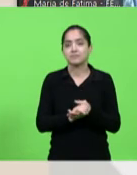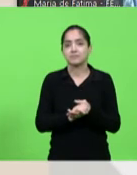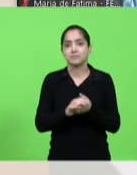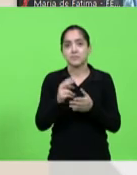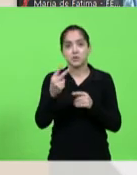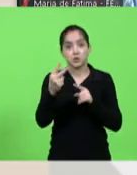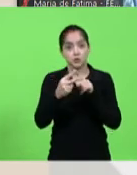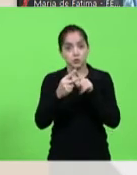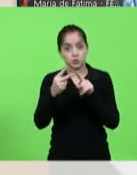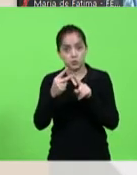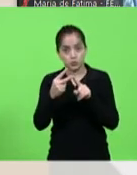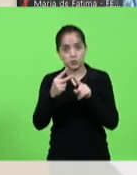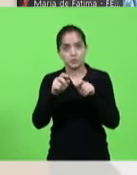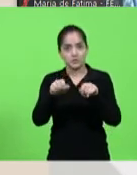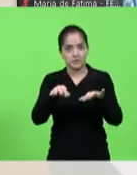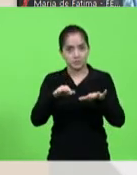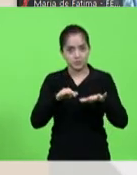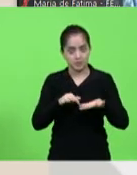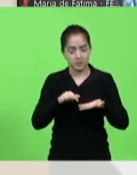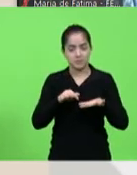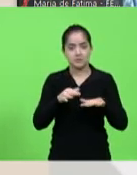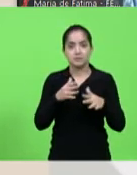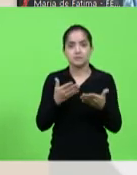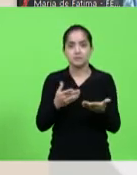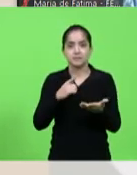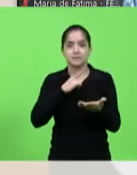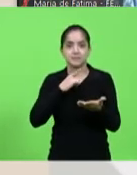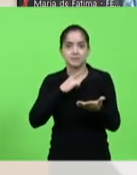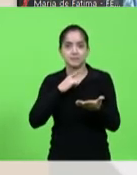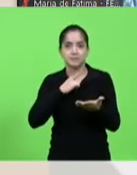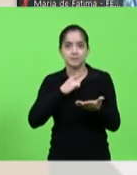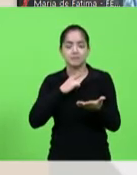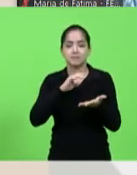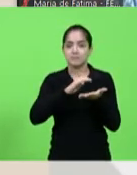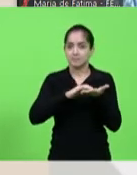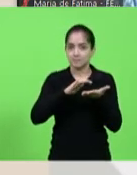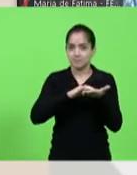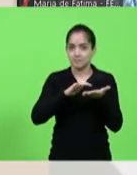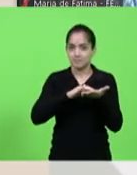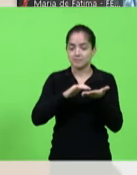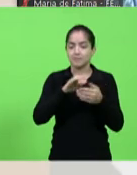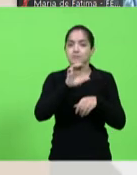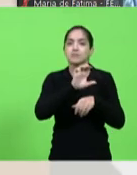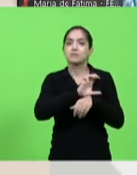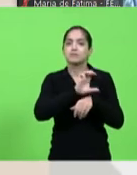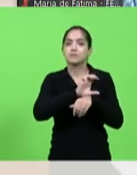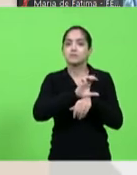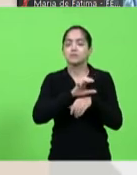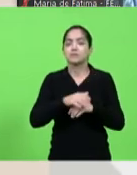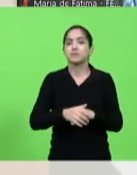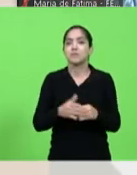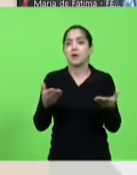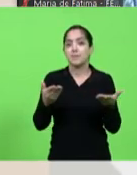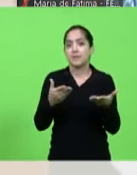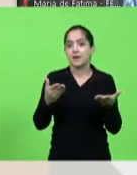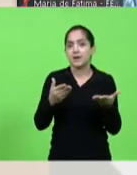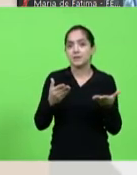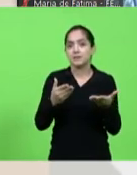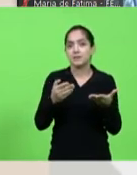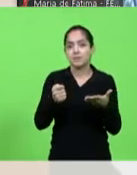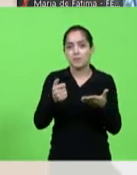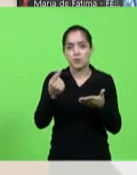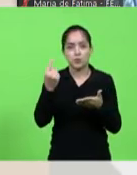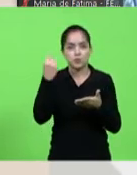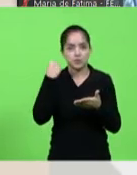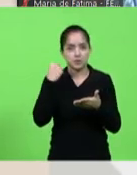audiências. A mais recente, secretário estadual da Assistência. A mais recente foi agora, nessa semana,